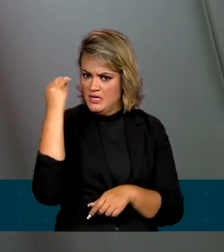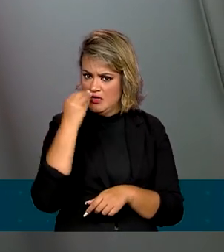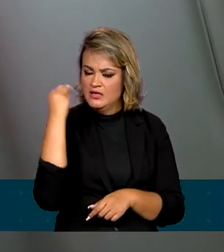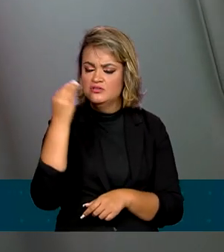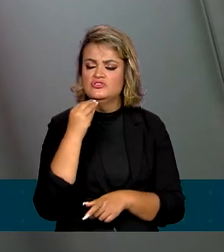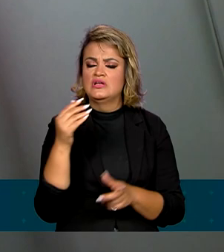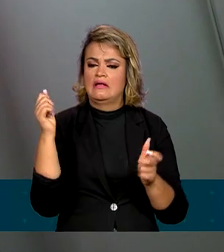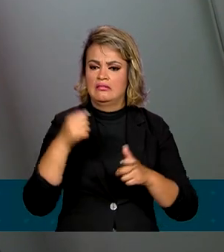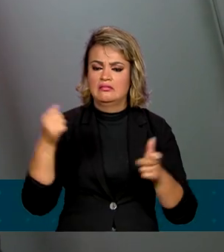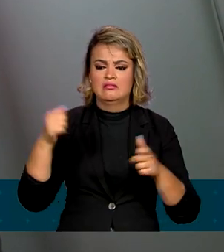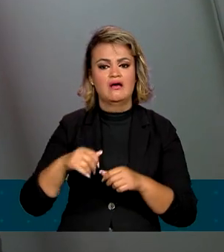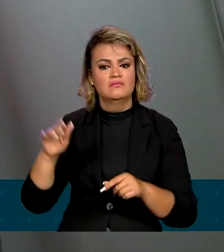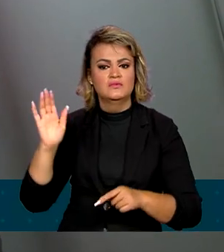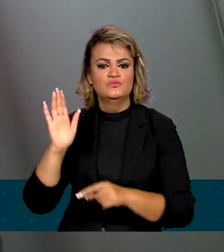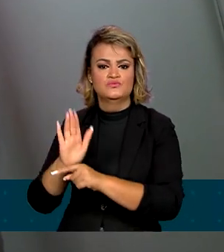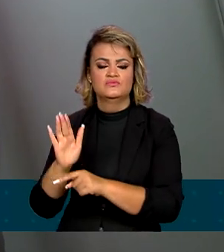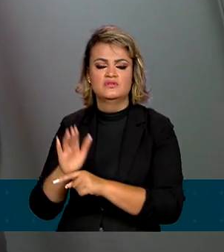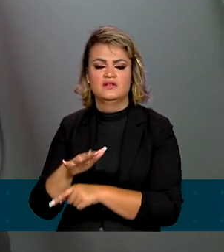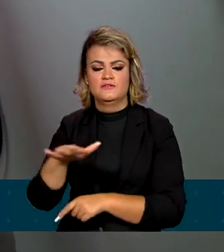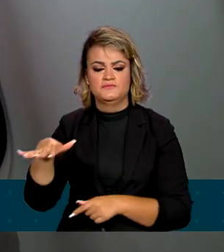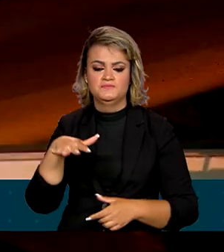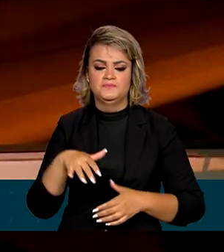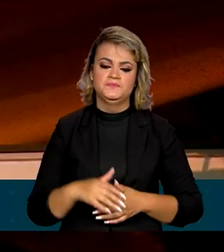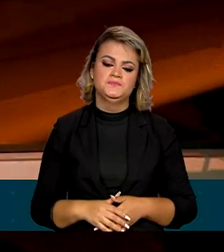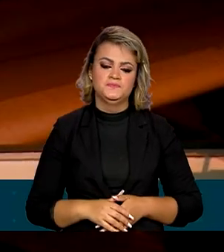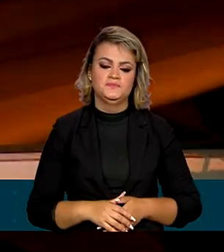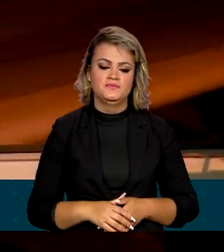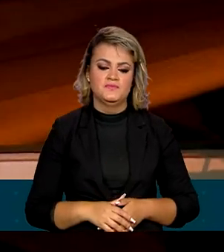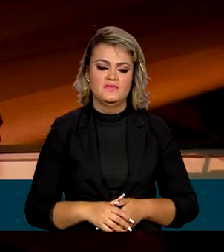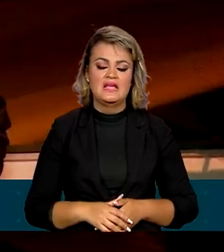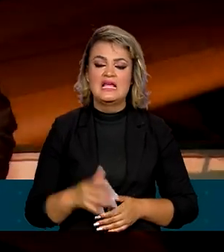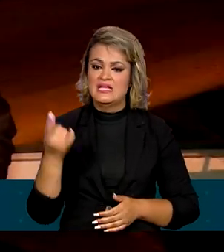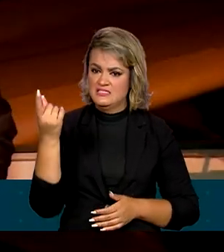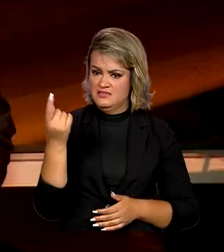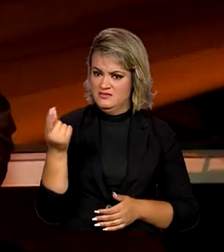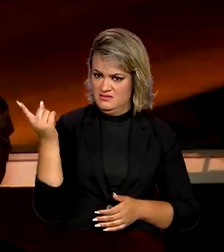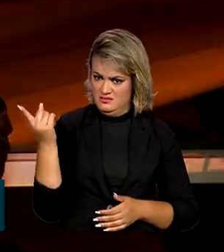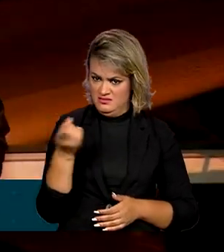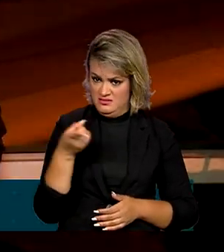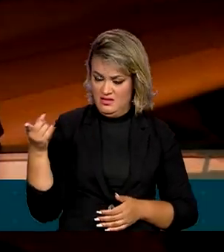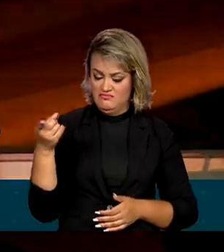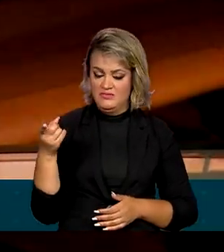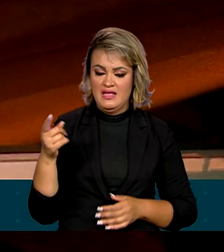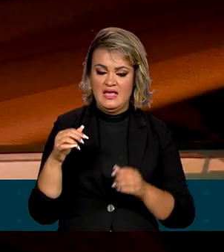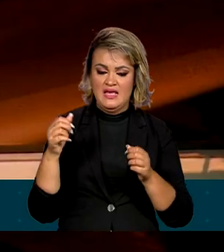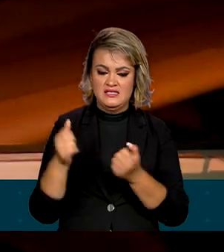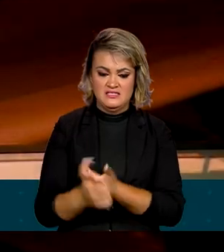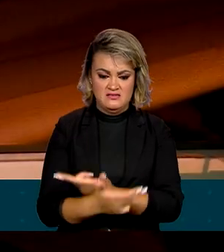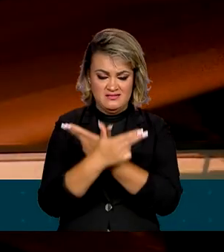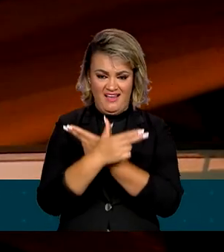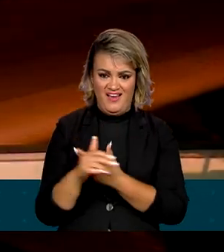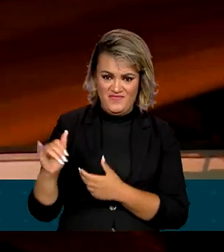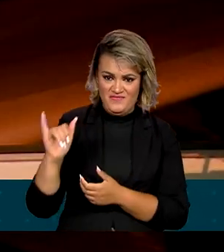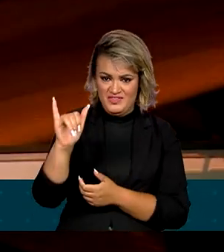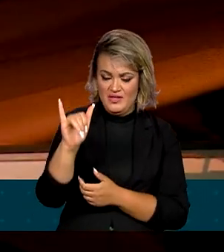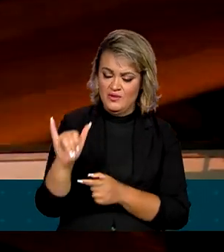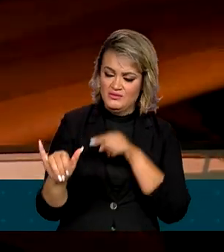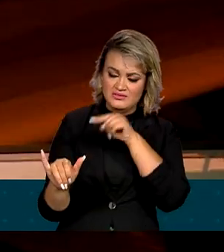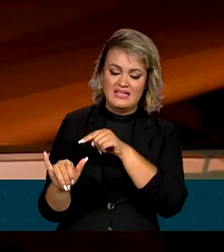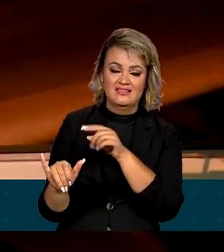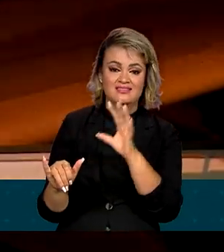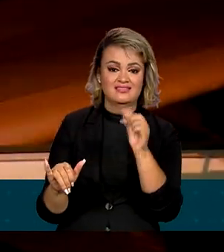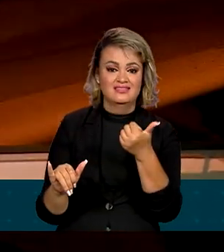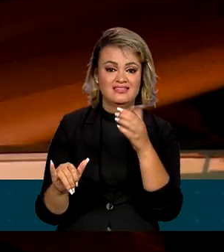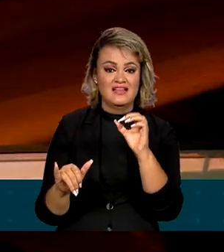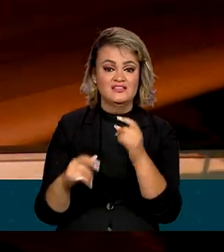prontos para desempenhar essa missão tão importante. Além dos recursos humanos, o avião da Força Aérea Brasileira trouxe 10